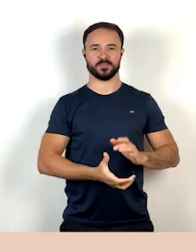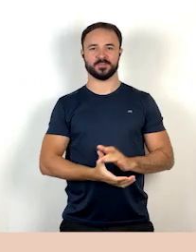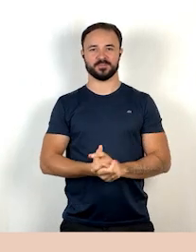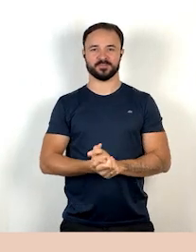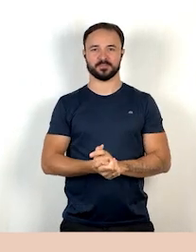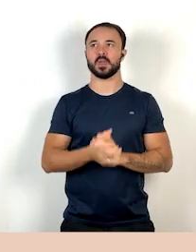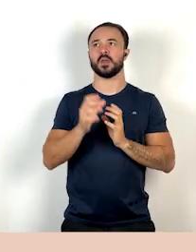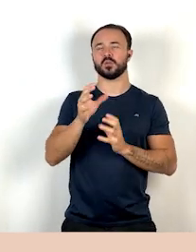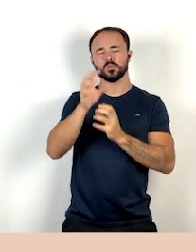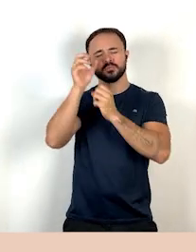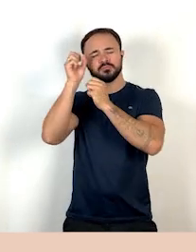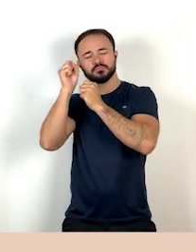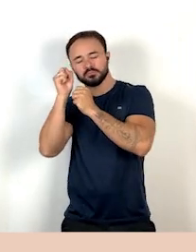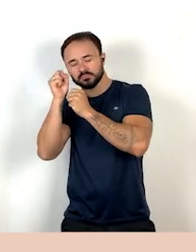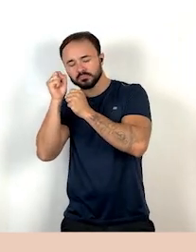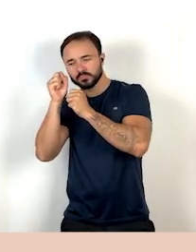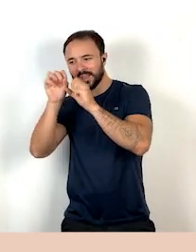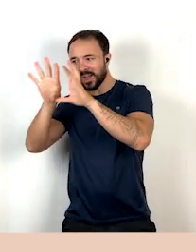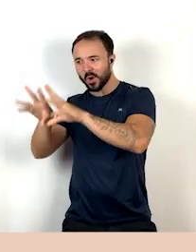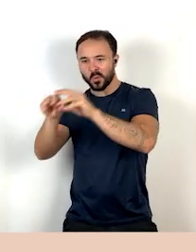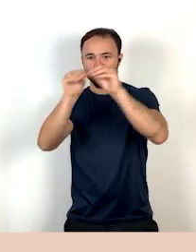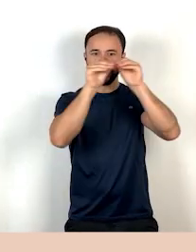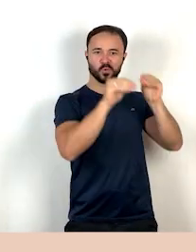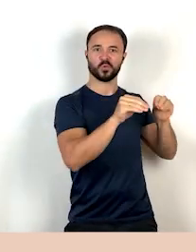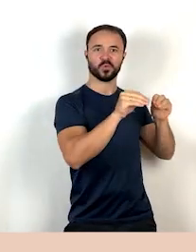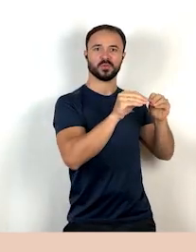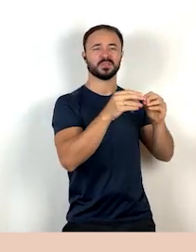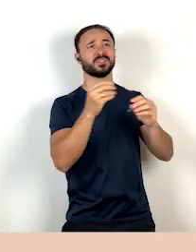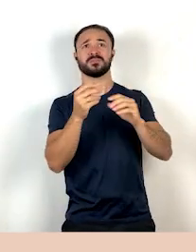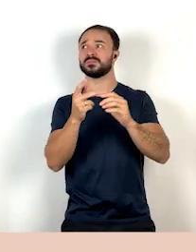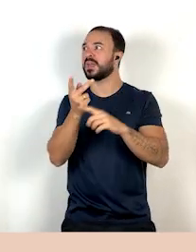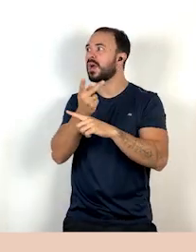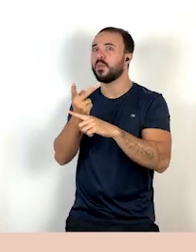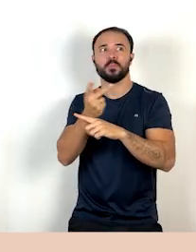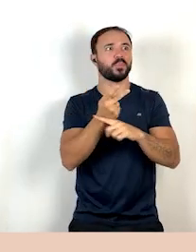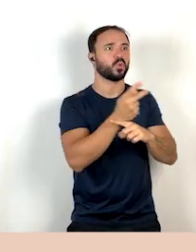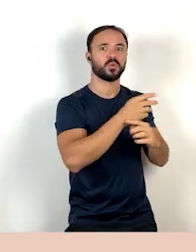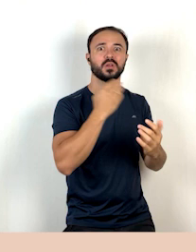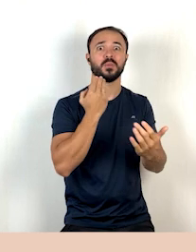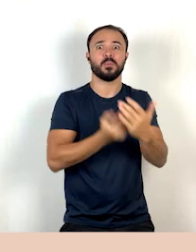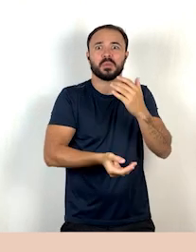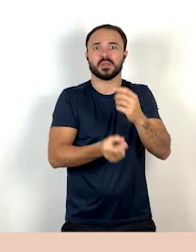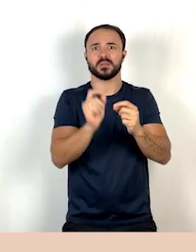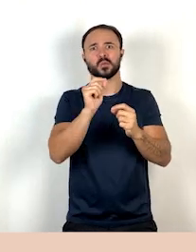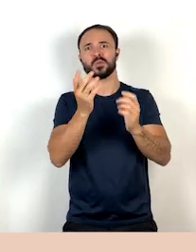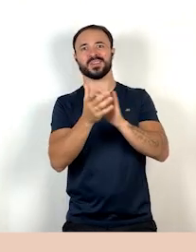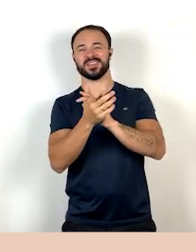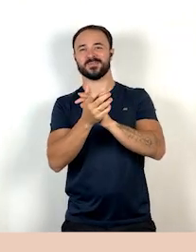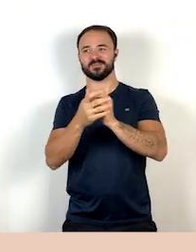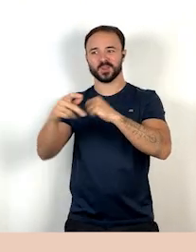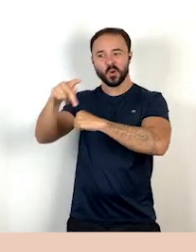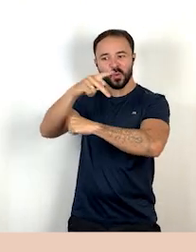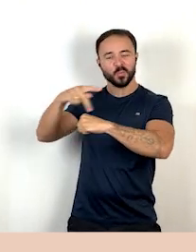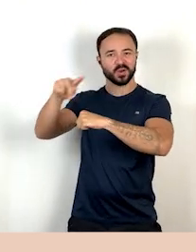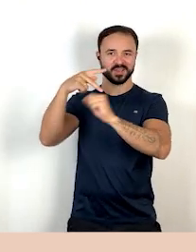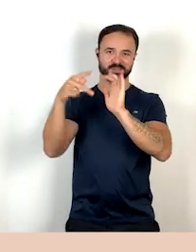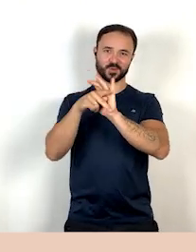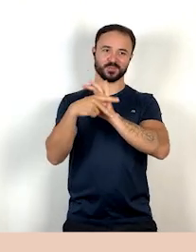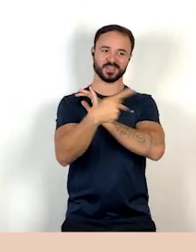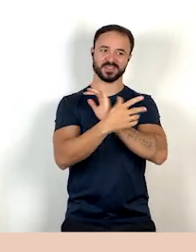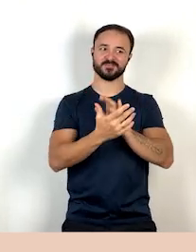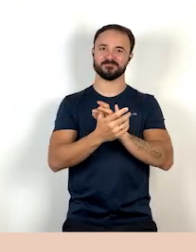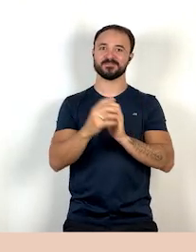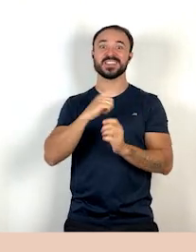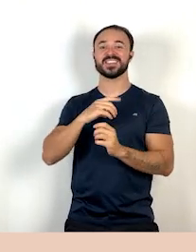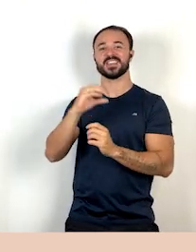retiraram de lá. Daí a busca por algo perdido. O moleque, o seu reino. O